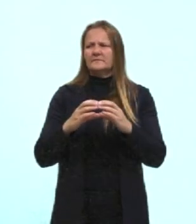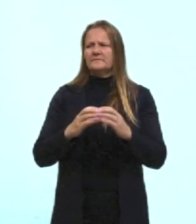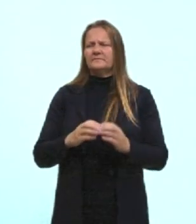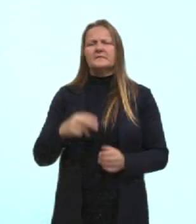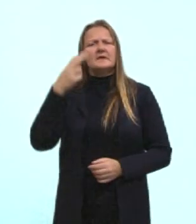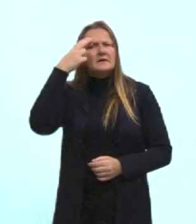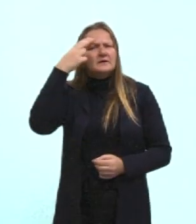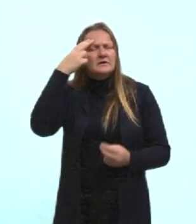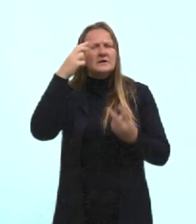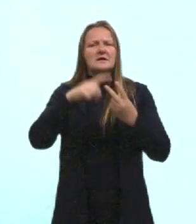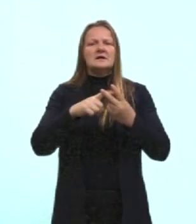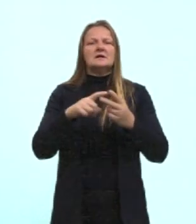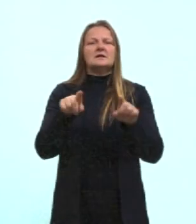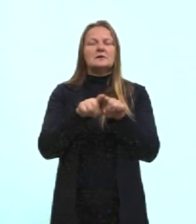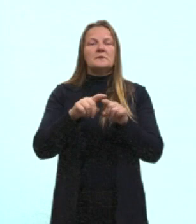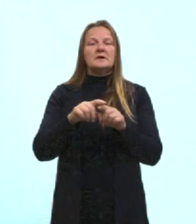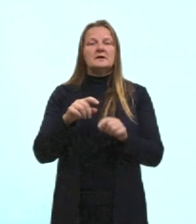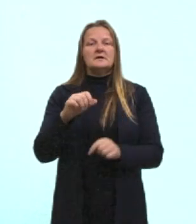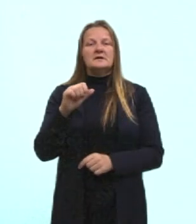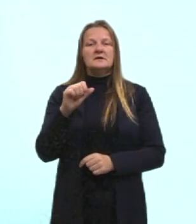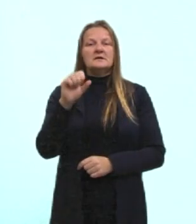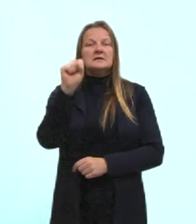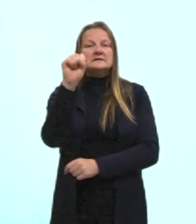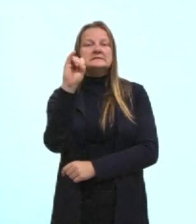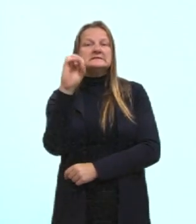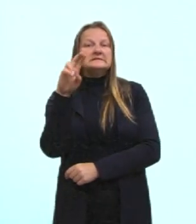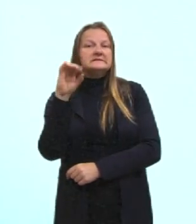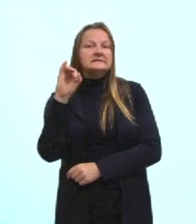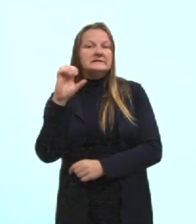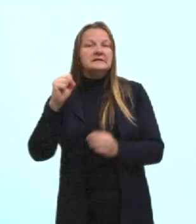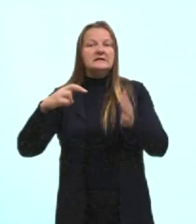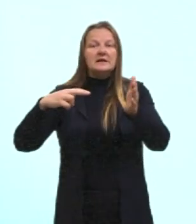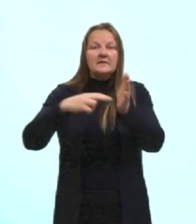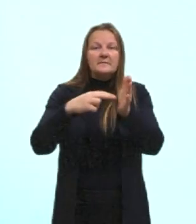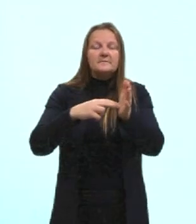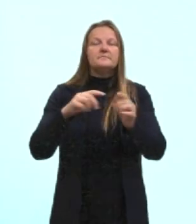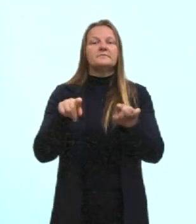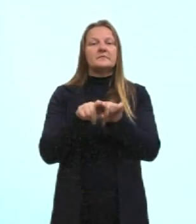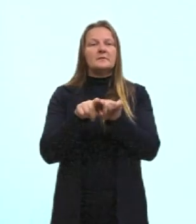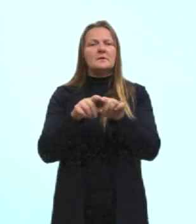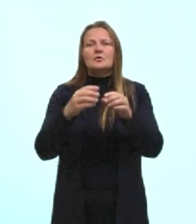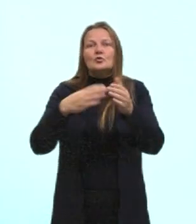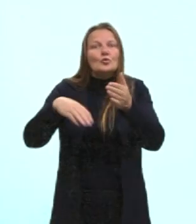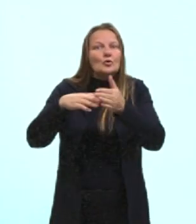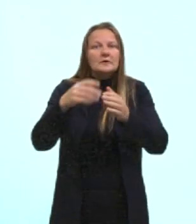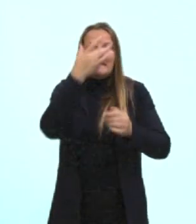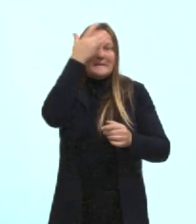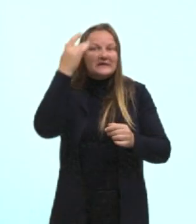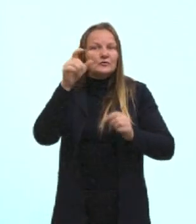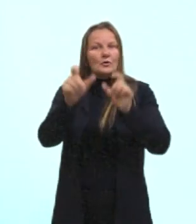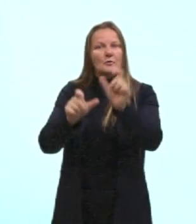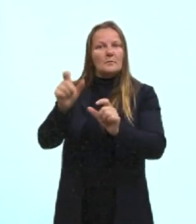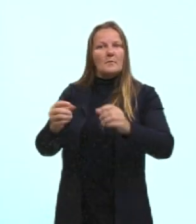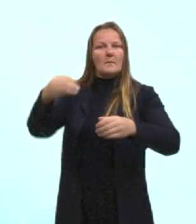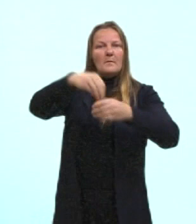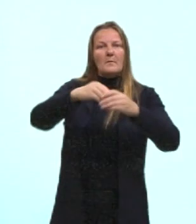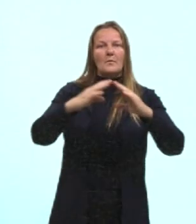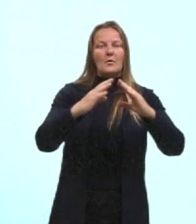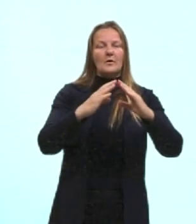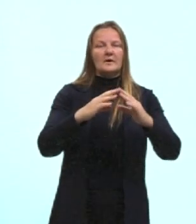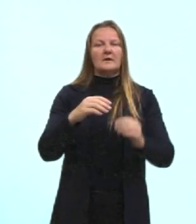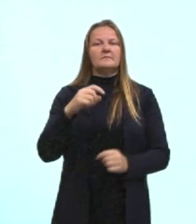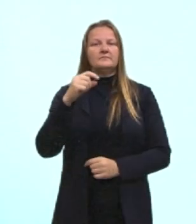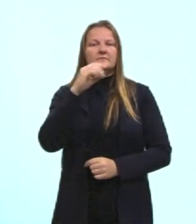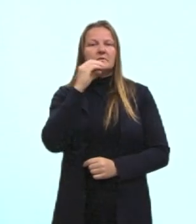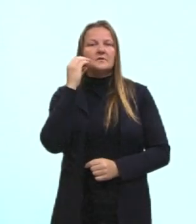essa galera é o árabe, é quem mora nessa região, né, fazendo mais genérico, tu tem o árabe da Arábia Saudita,